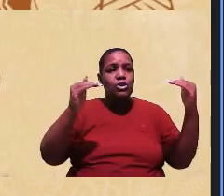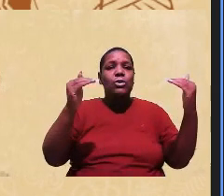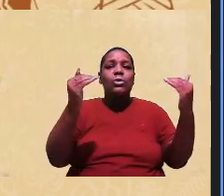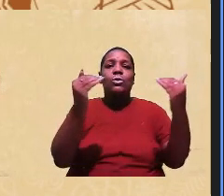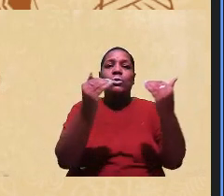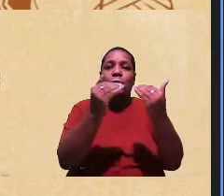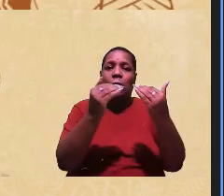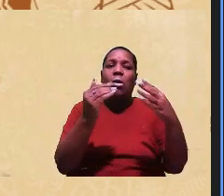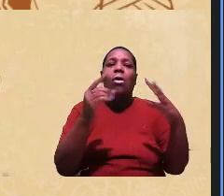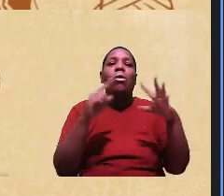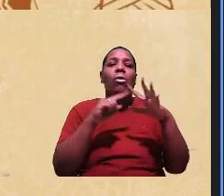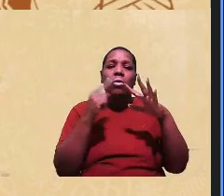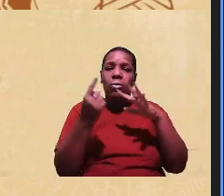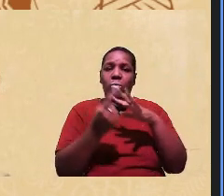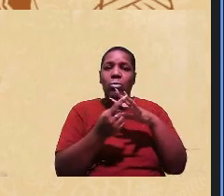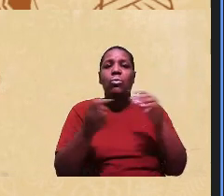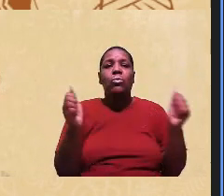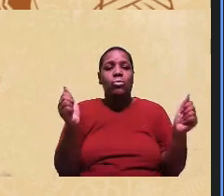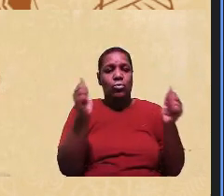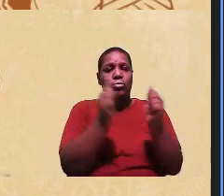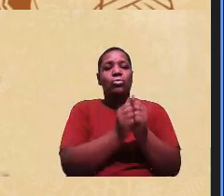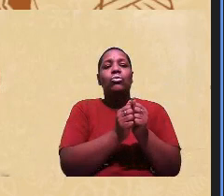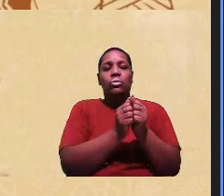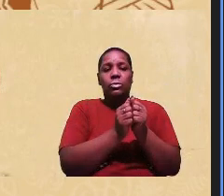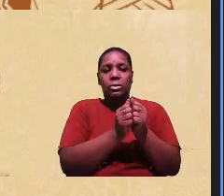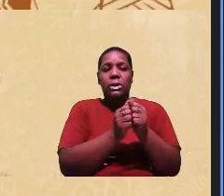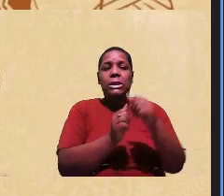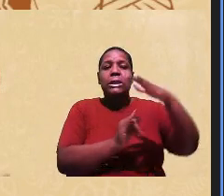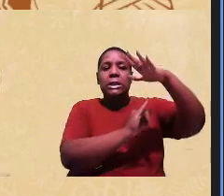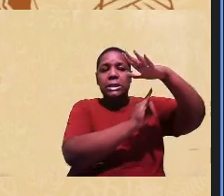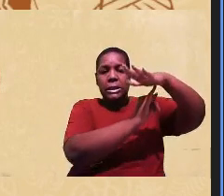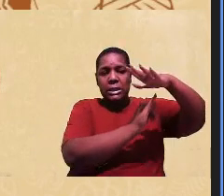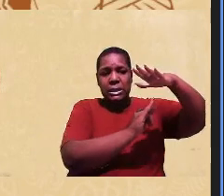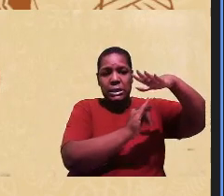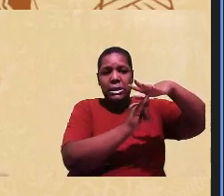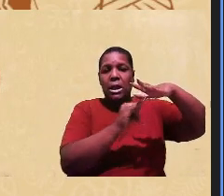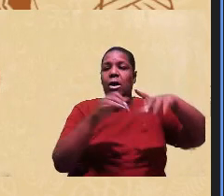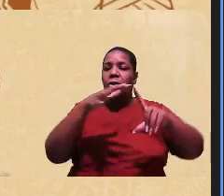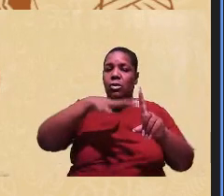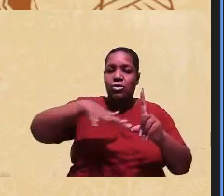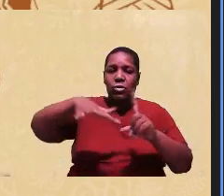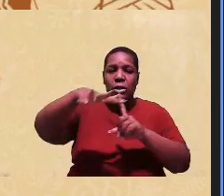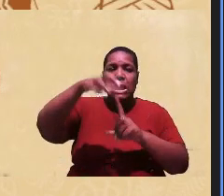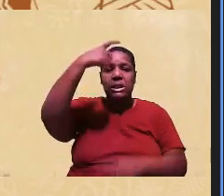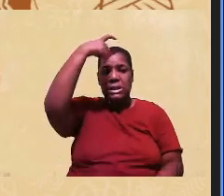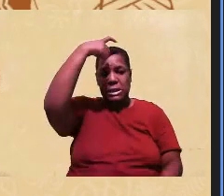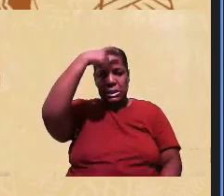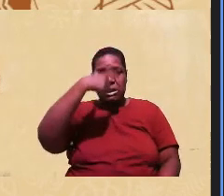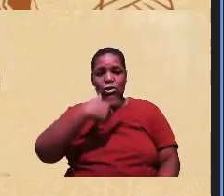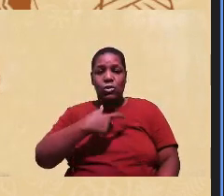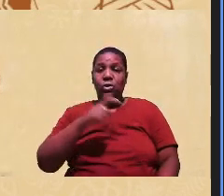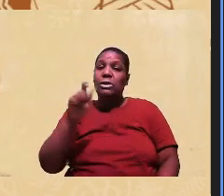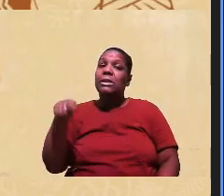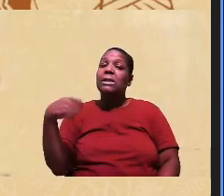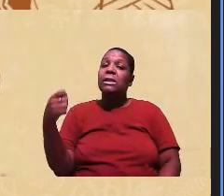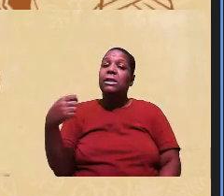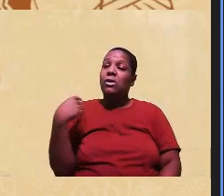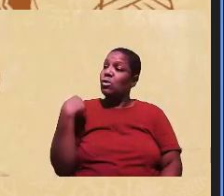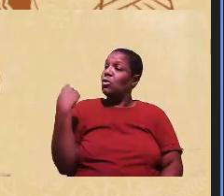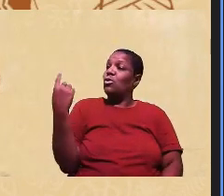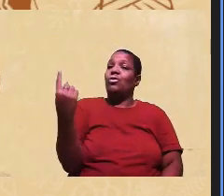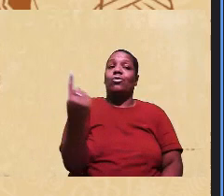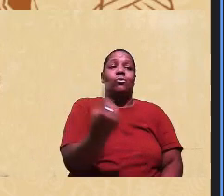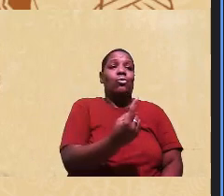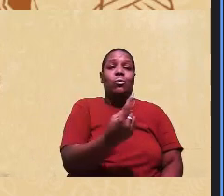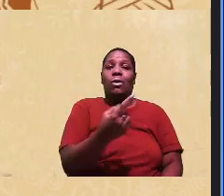conjuntamente instituições sociedades sujeitos e quem são somos todos nós é